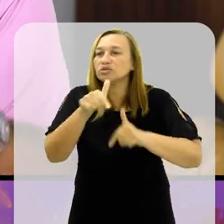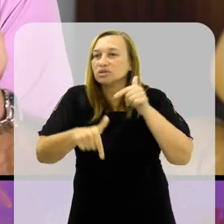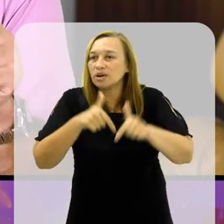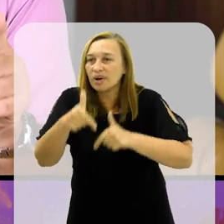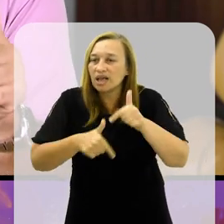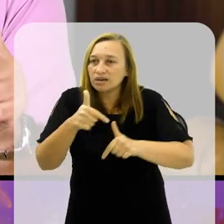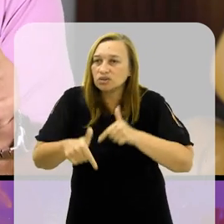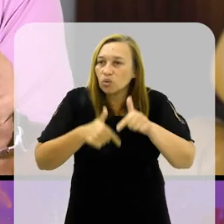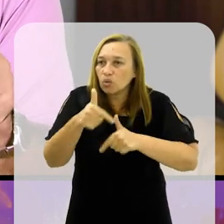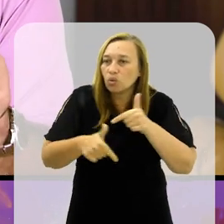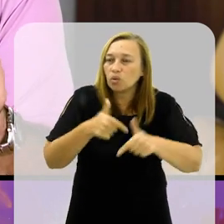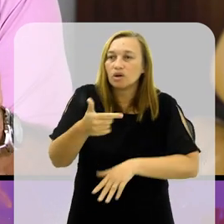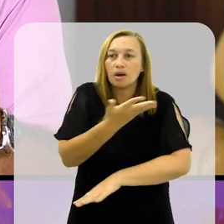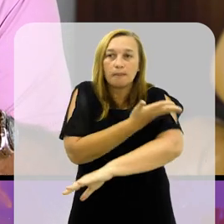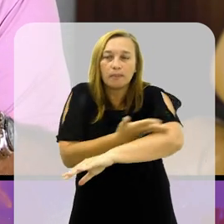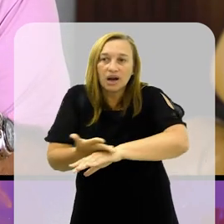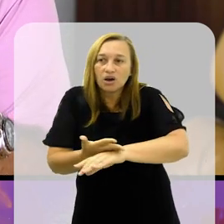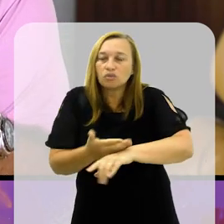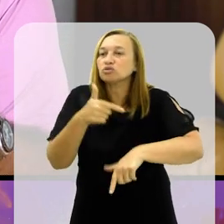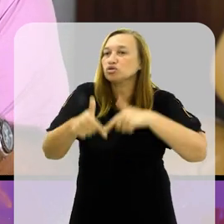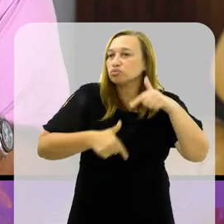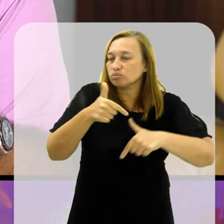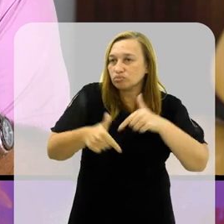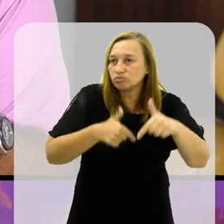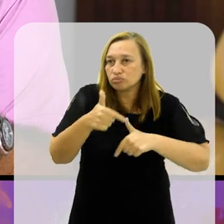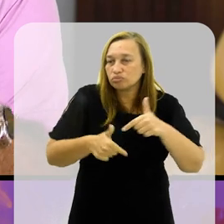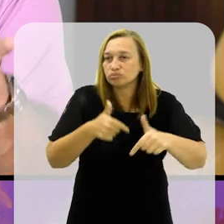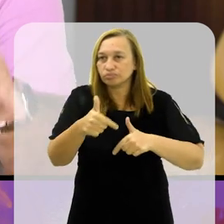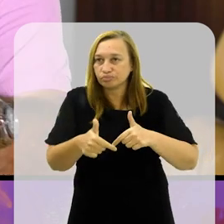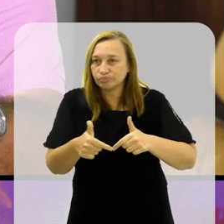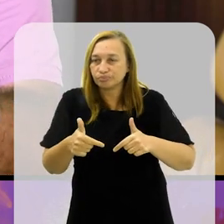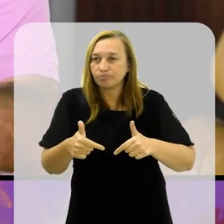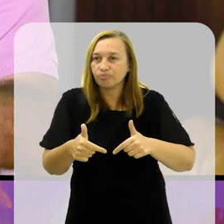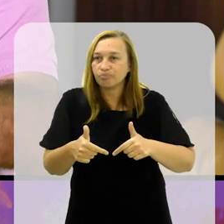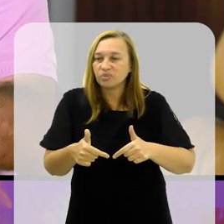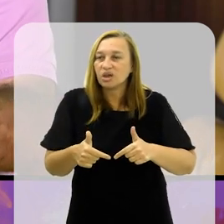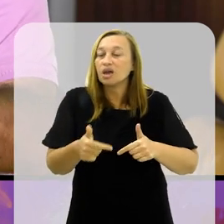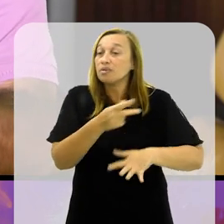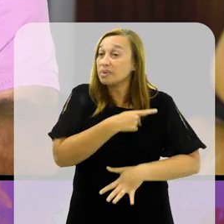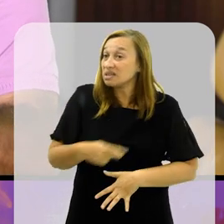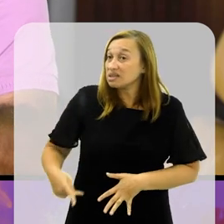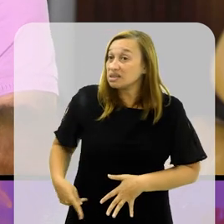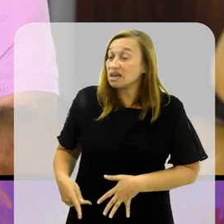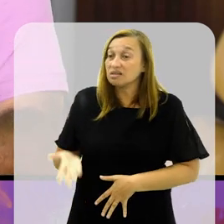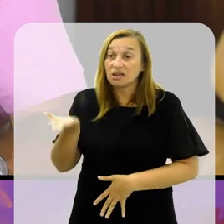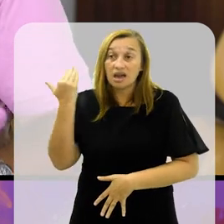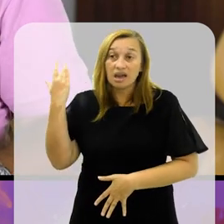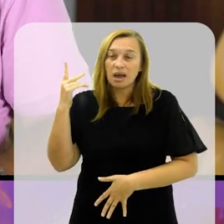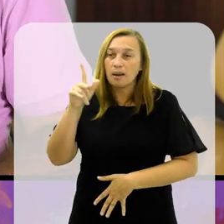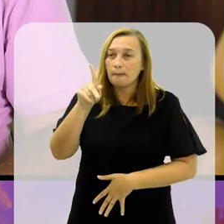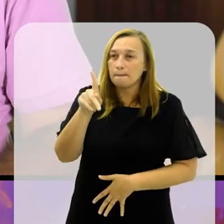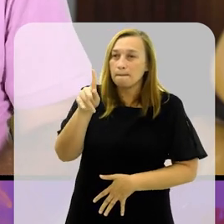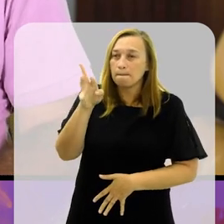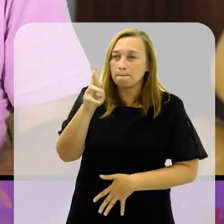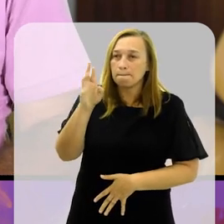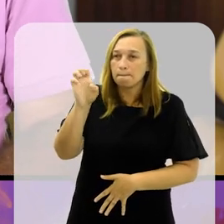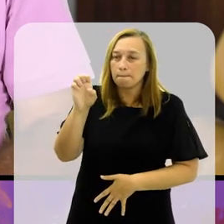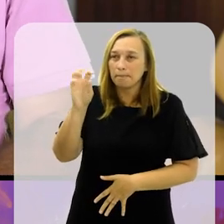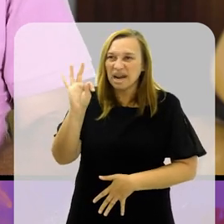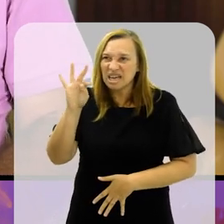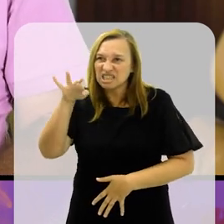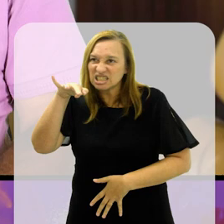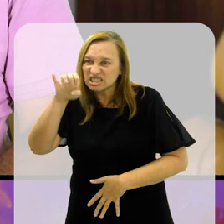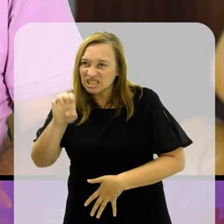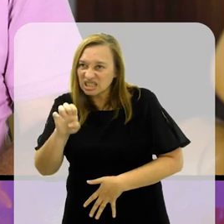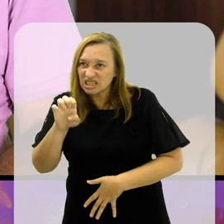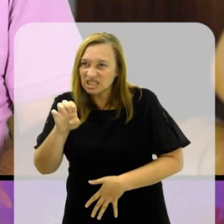pobre, e também dos operários brancos pobres. E o presidente, à época, o Prestes, chegou